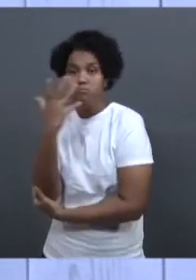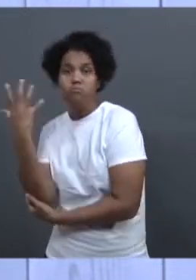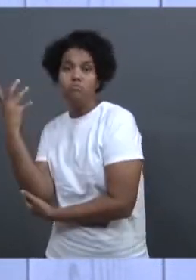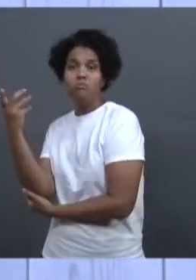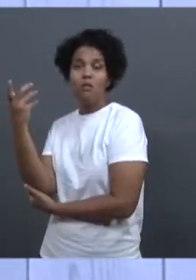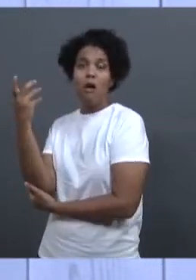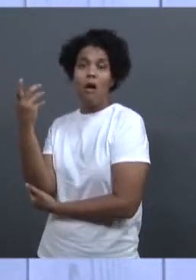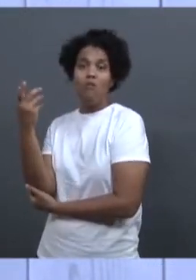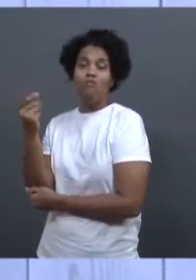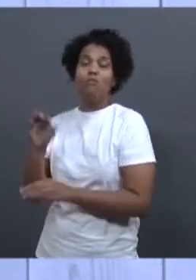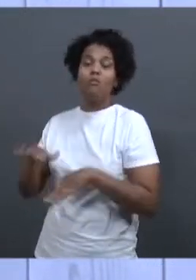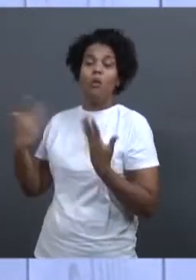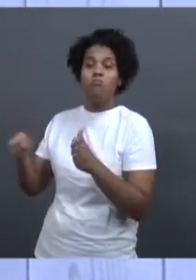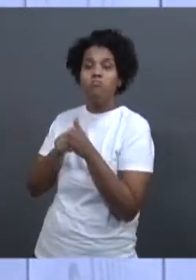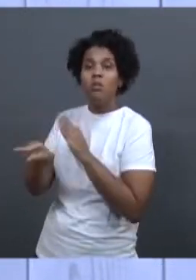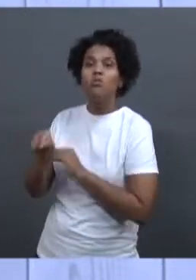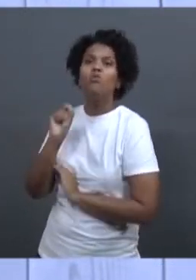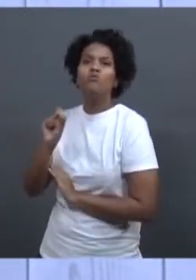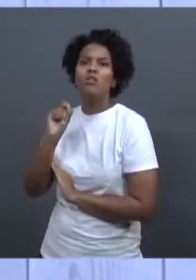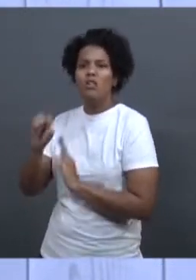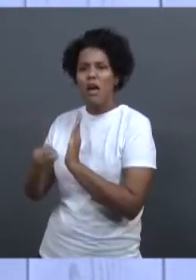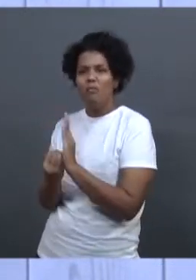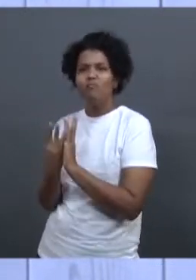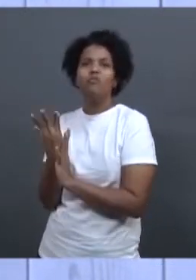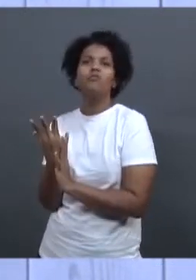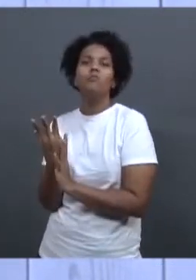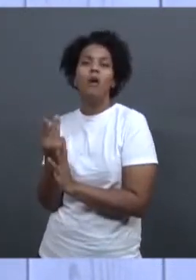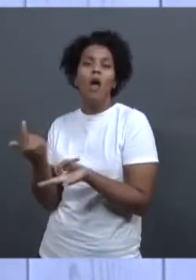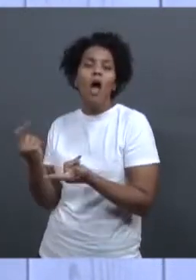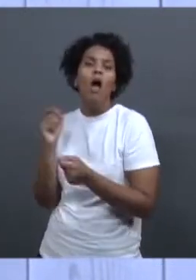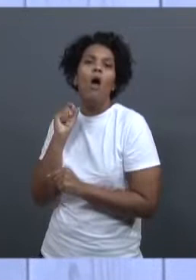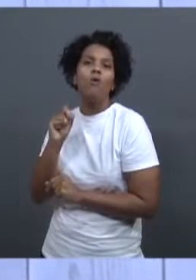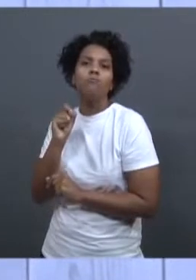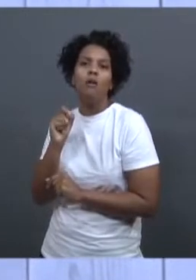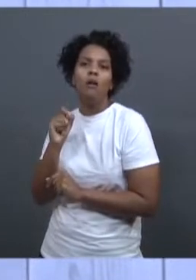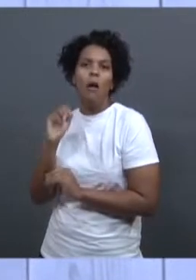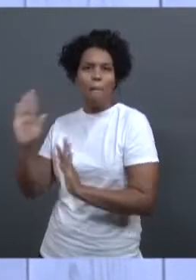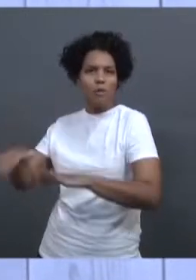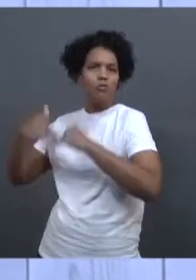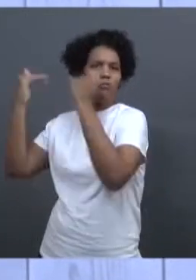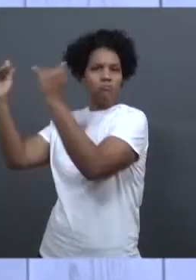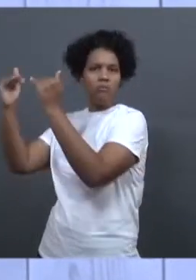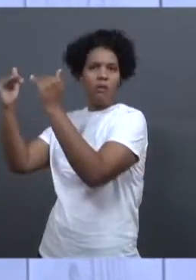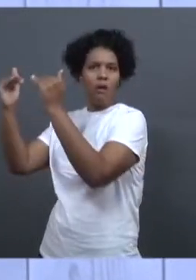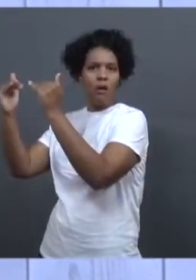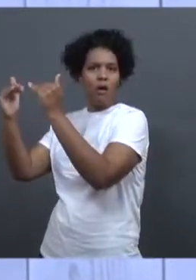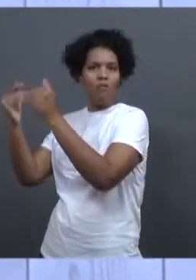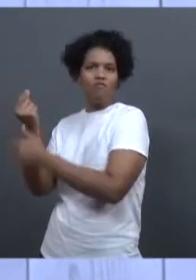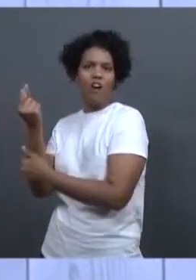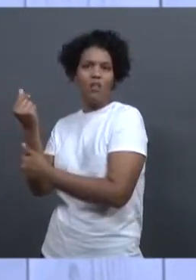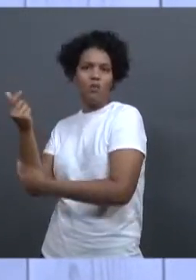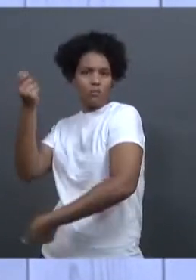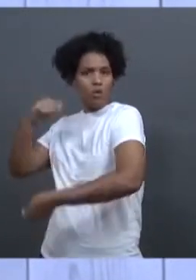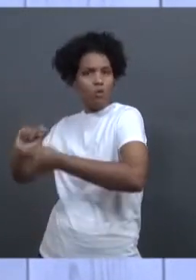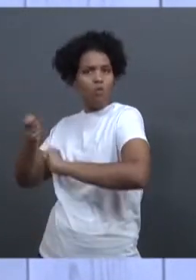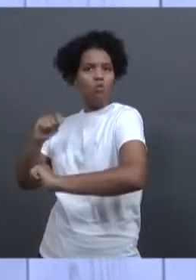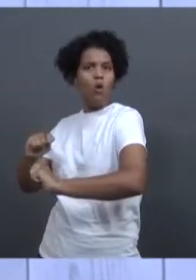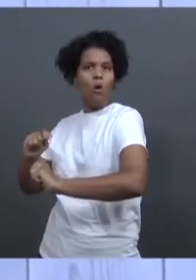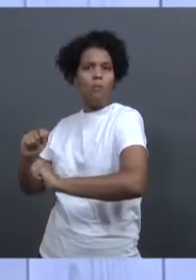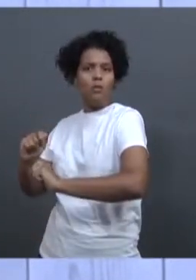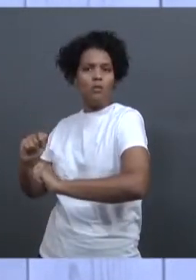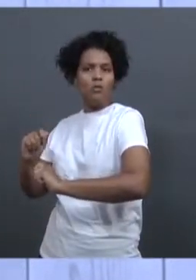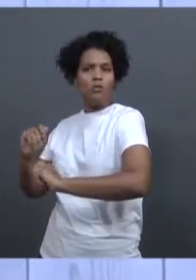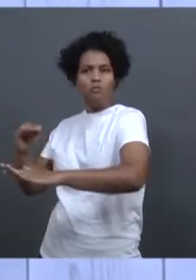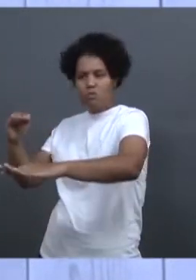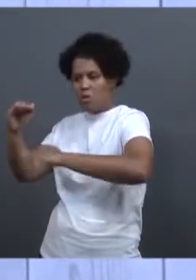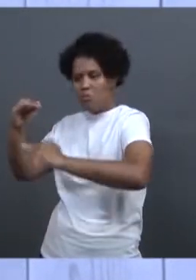significa sustentabilidade. Significa priorizar valores econômicos sobre o ambiental e sobre o social?